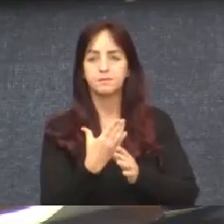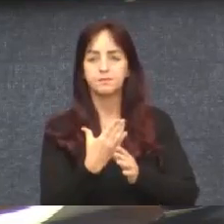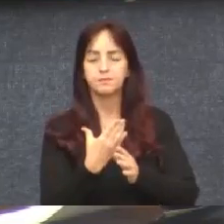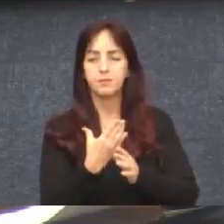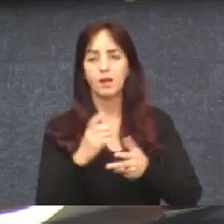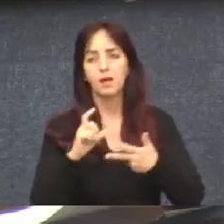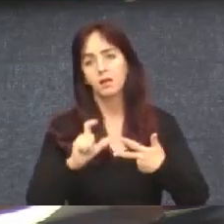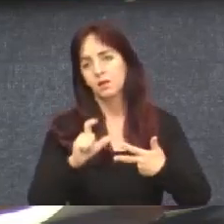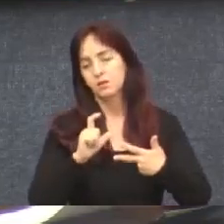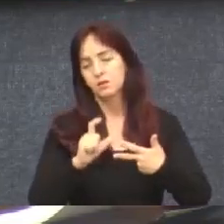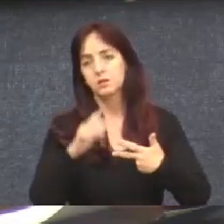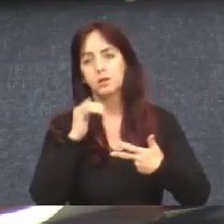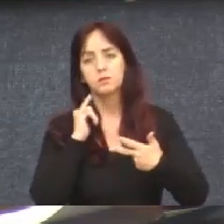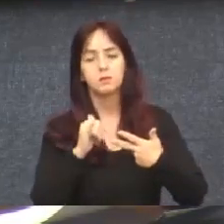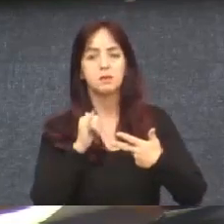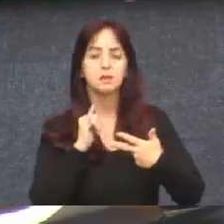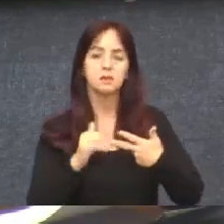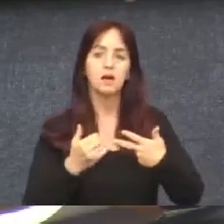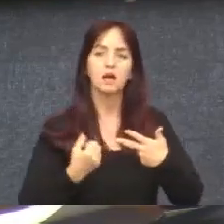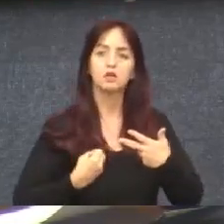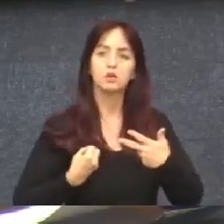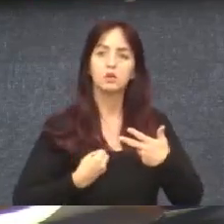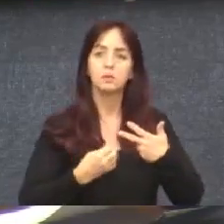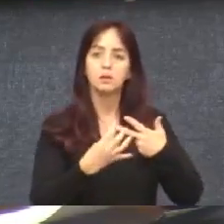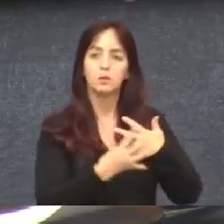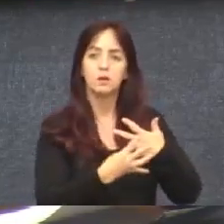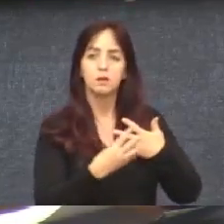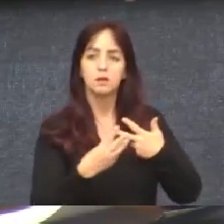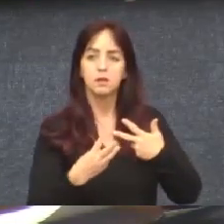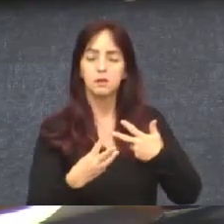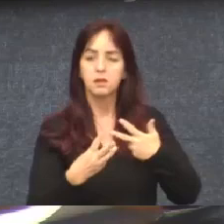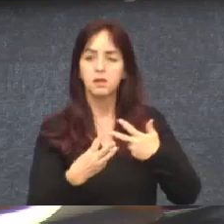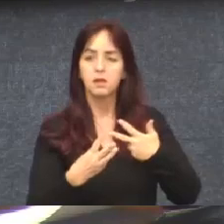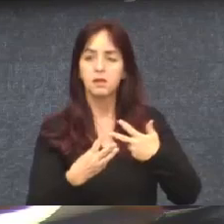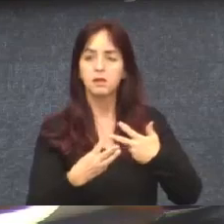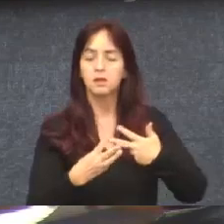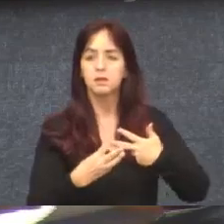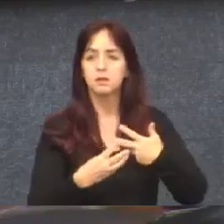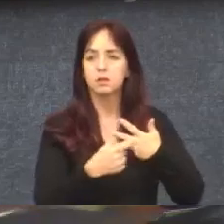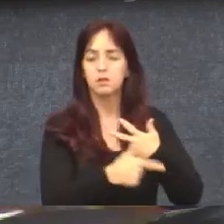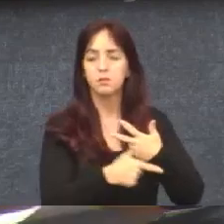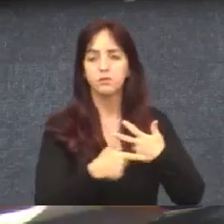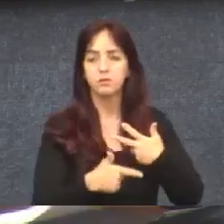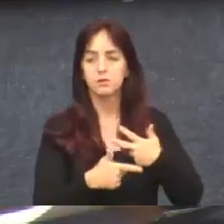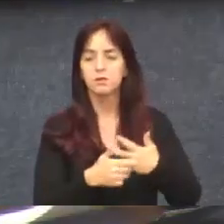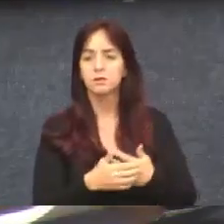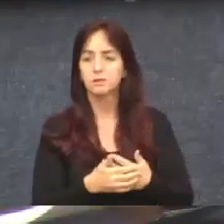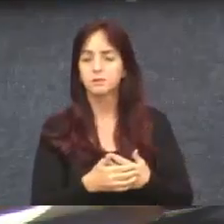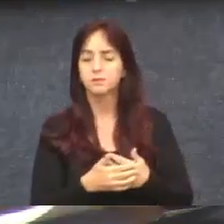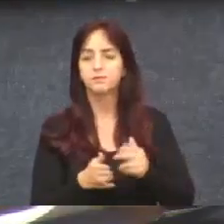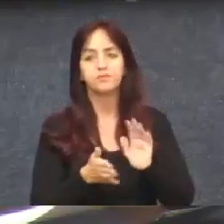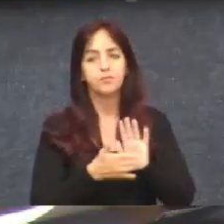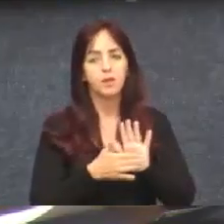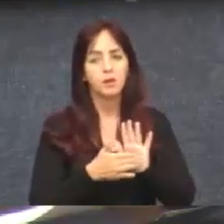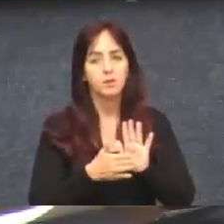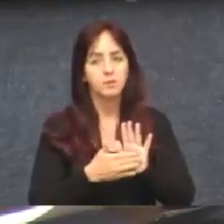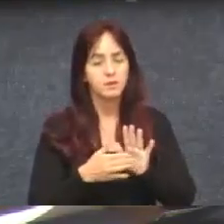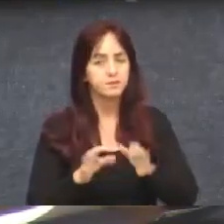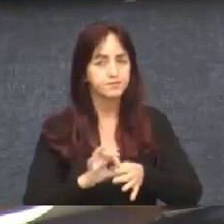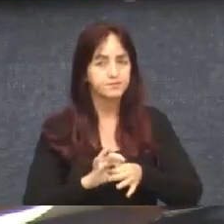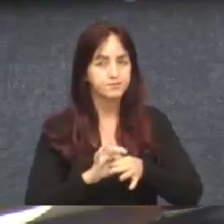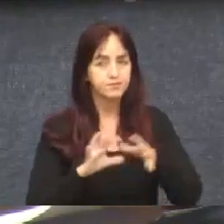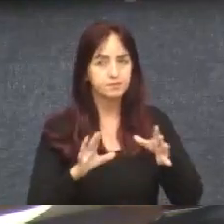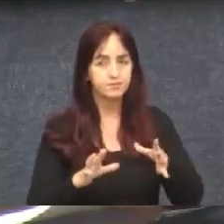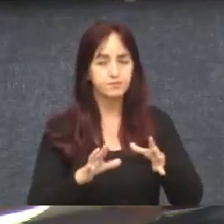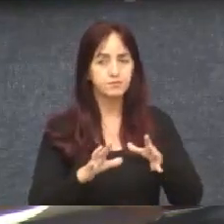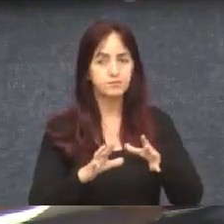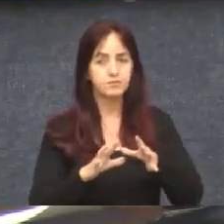Executivo, mensagem número 43, de 24 de 10 de 2022, emenda. Autoriza o Poder Executivo